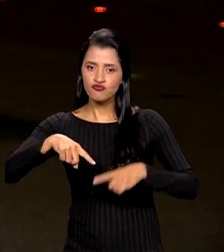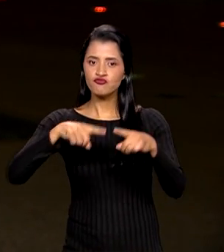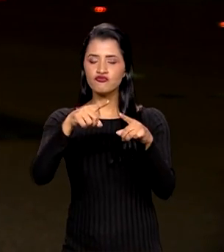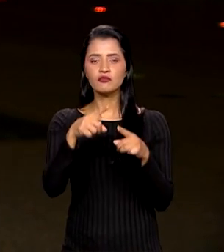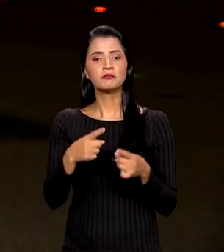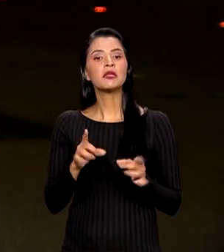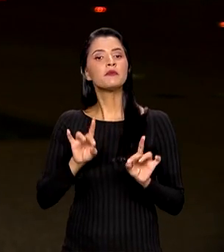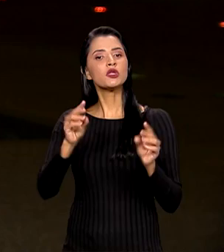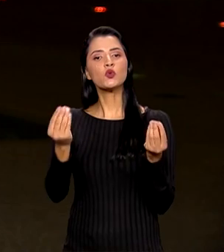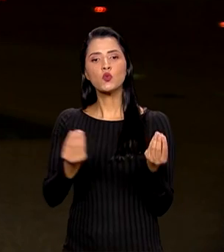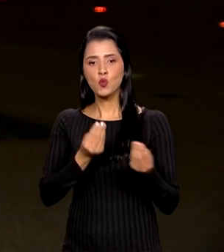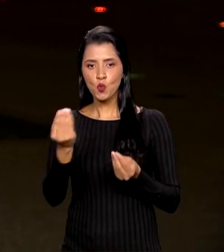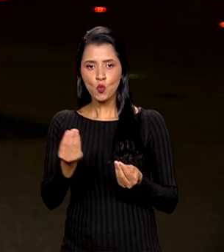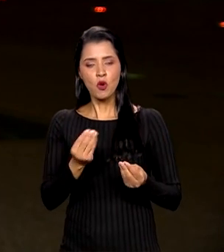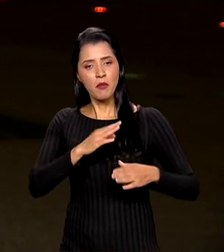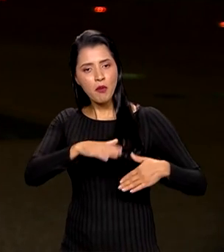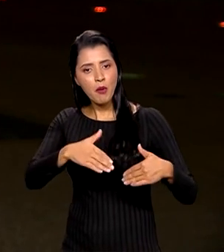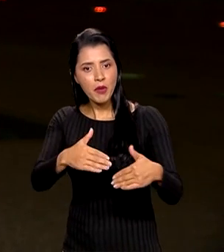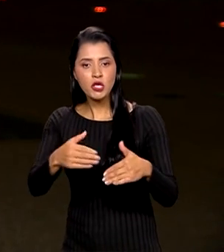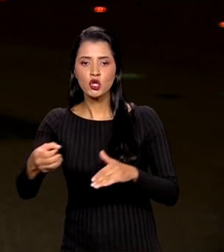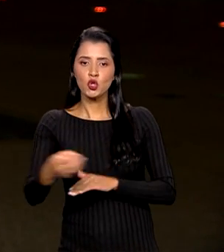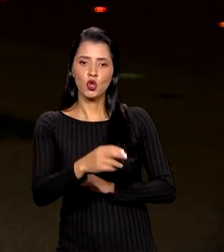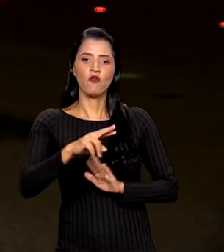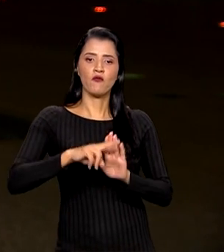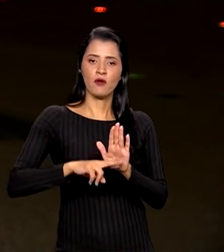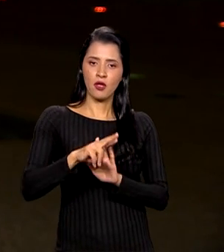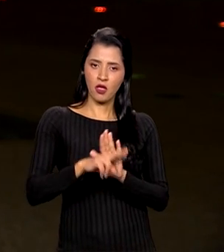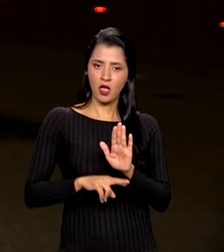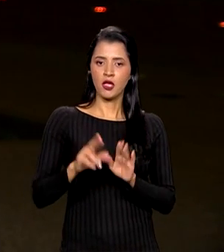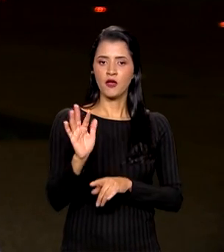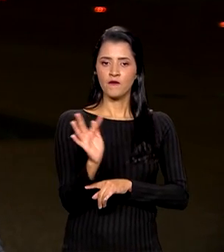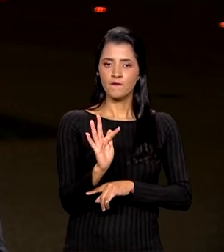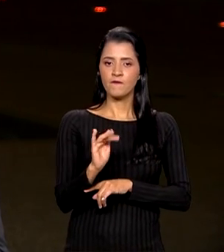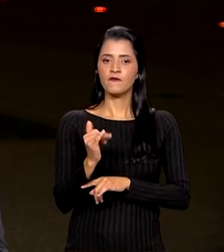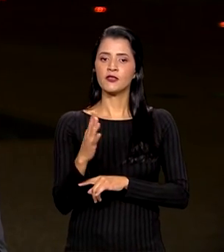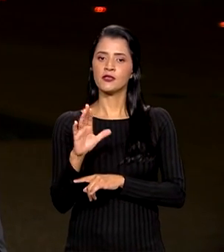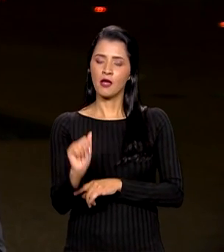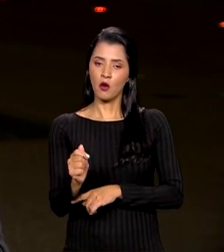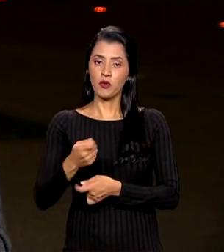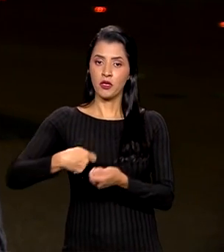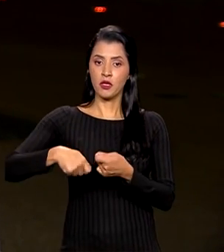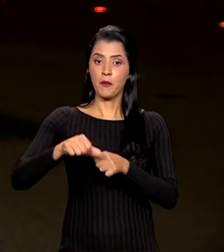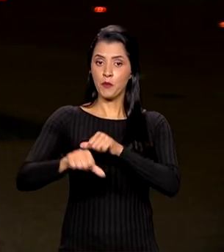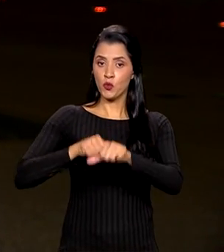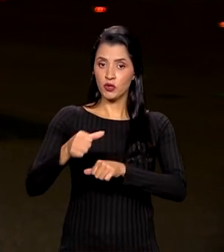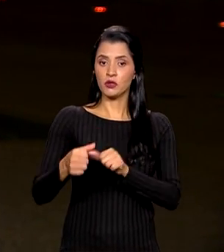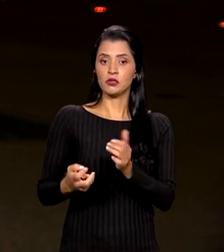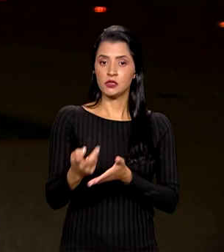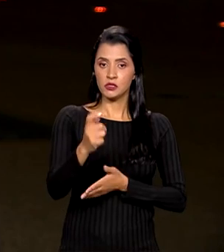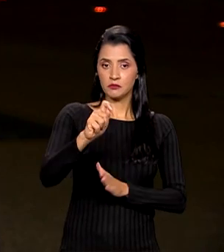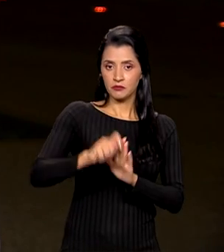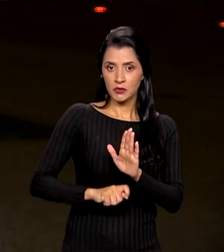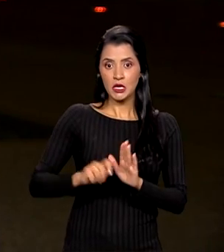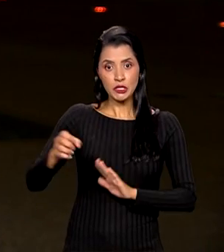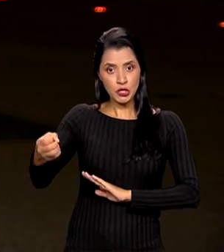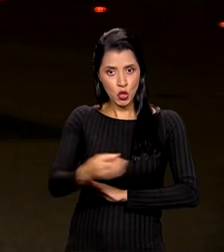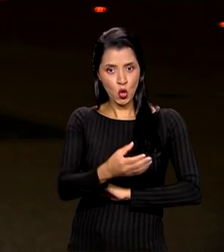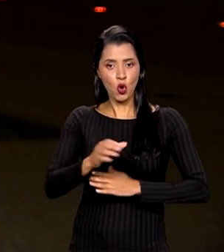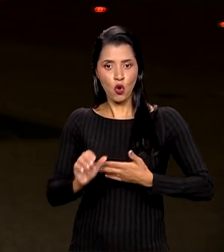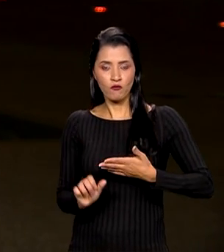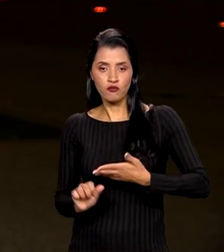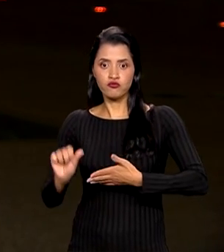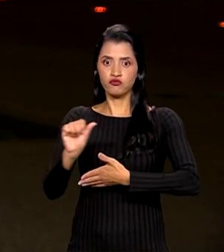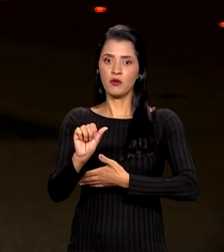especial o andamento da nova regra fiscal e da reforma tributária. Essa nova classificação já teve um efeito